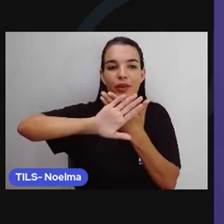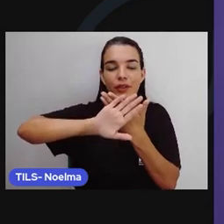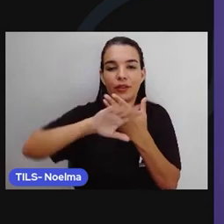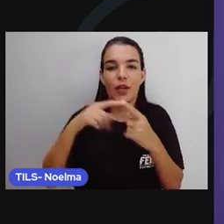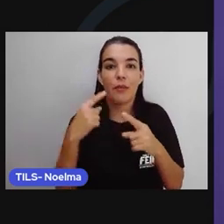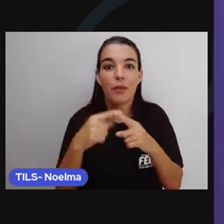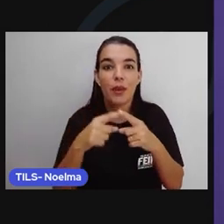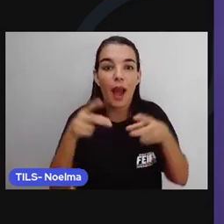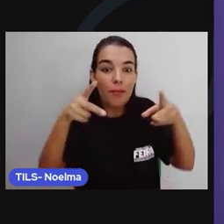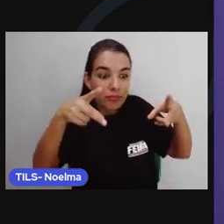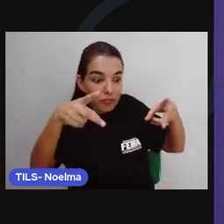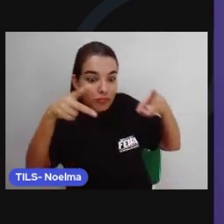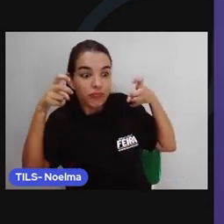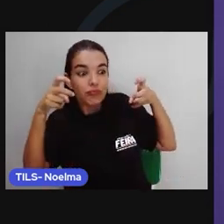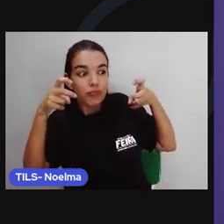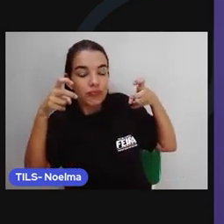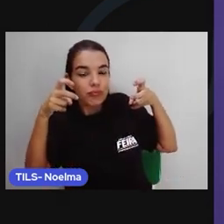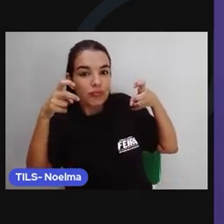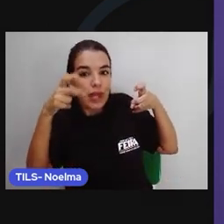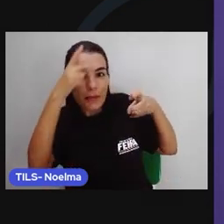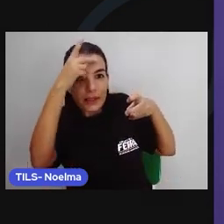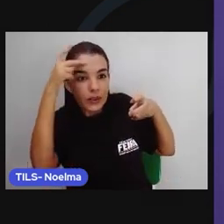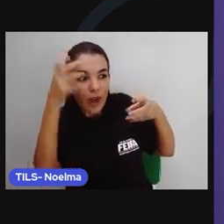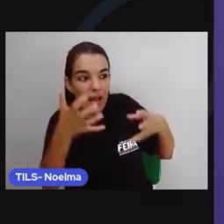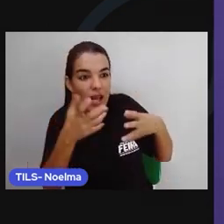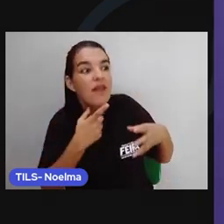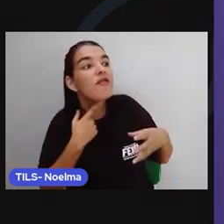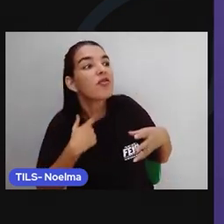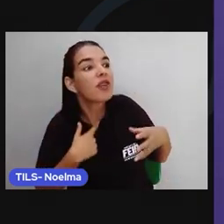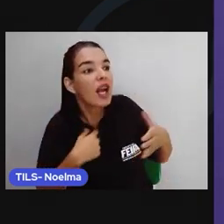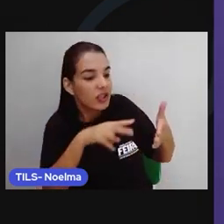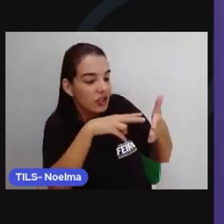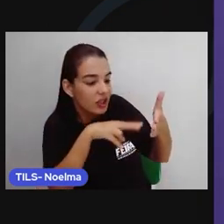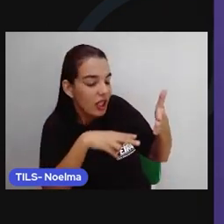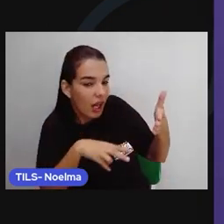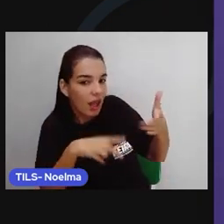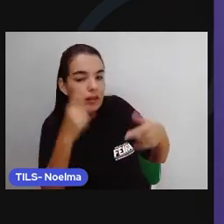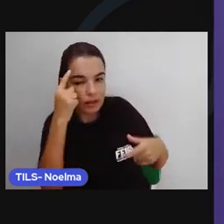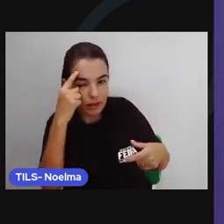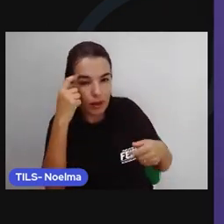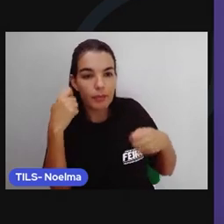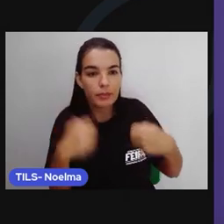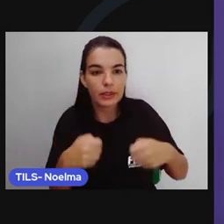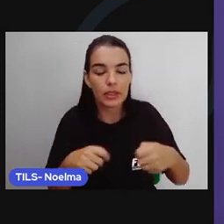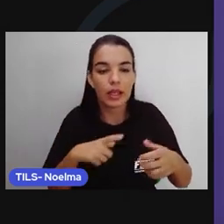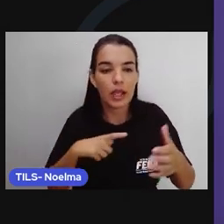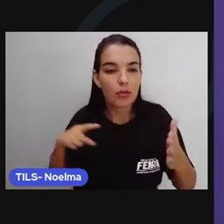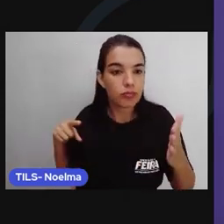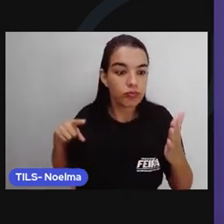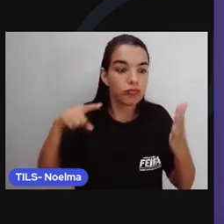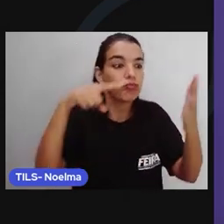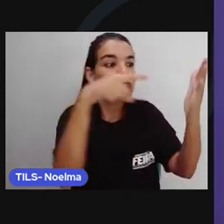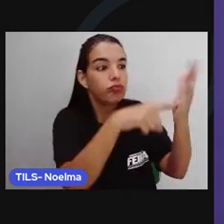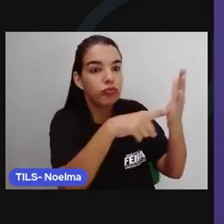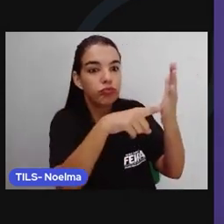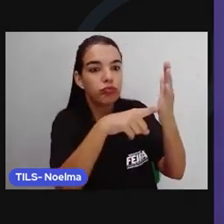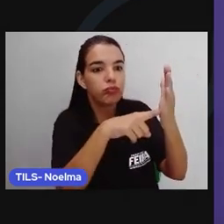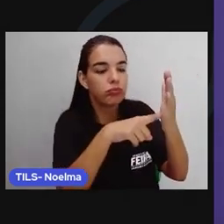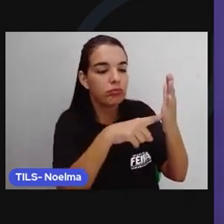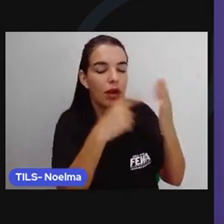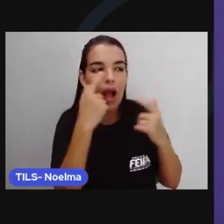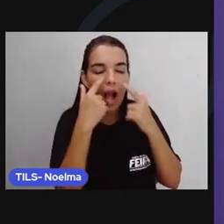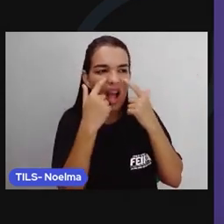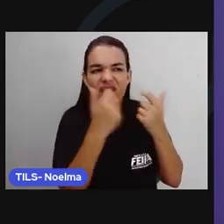manchete é um pouco mais agressiva. Às vezes, ela nem vai tanto direto ao ponto. Muitas vezes, a manchete, ela pega o leitor pela